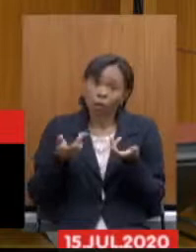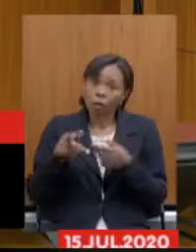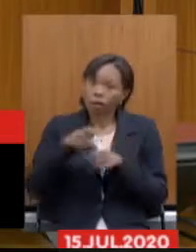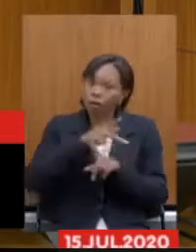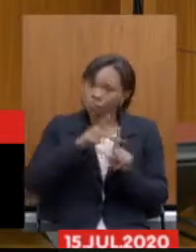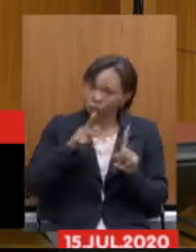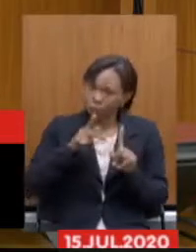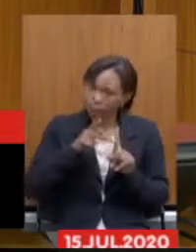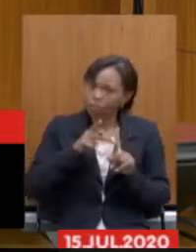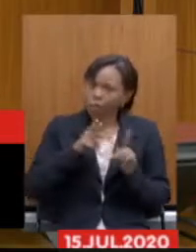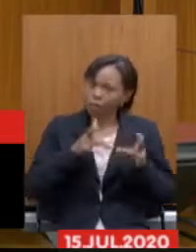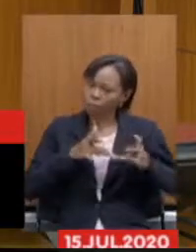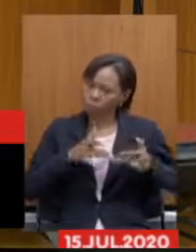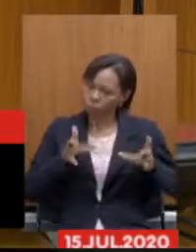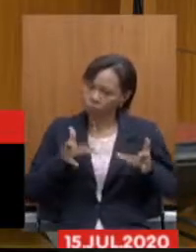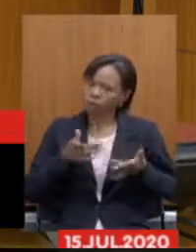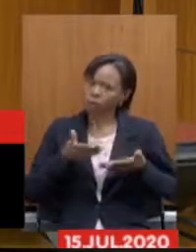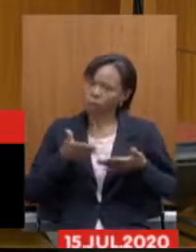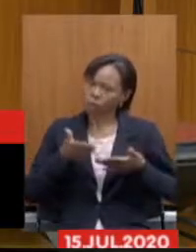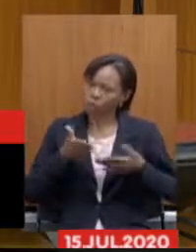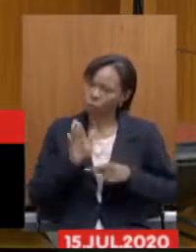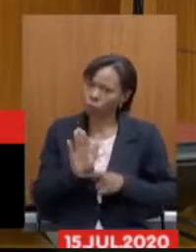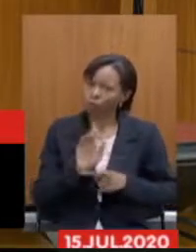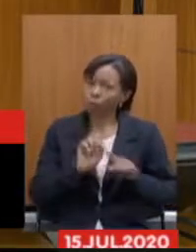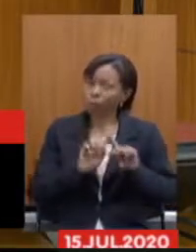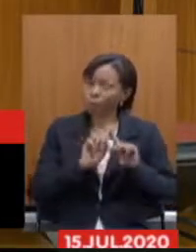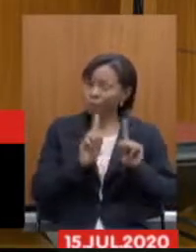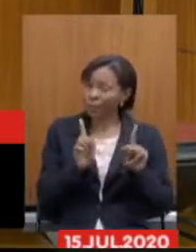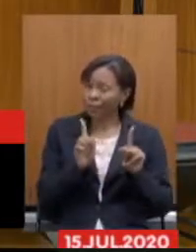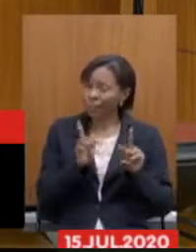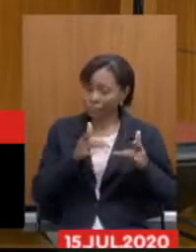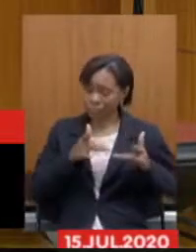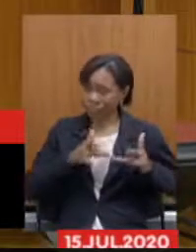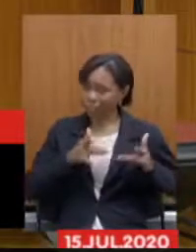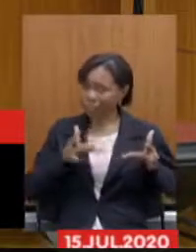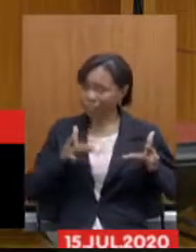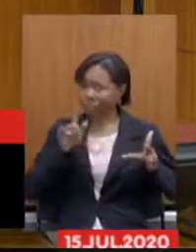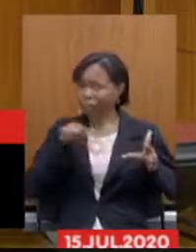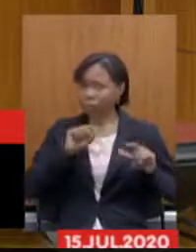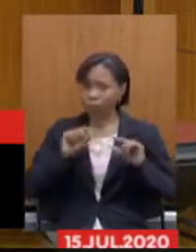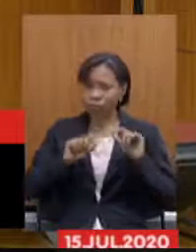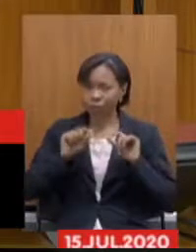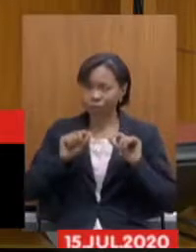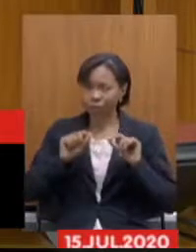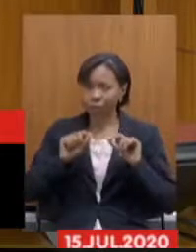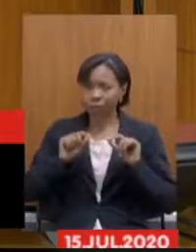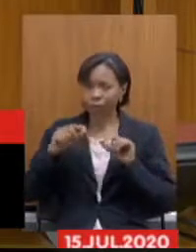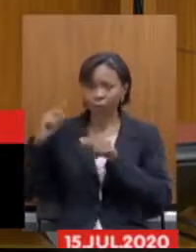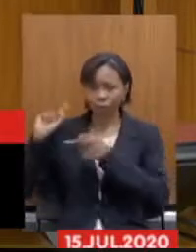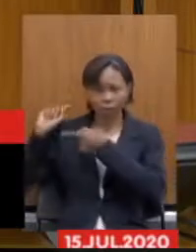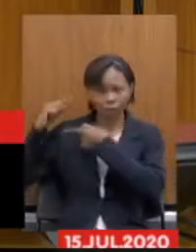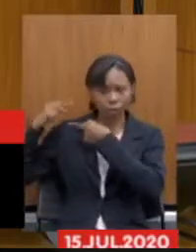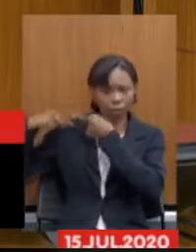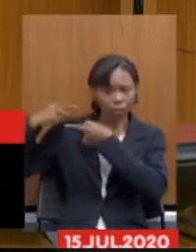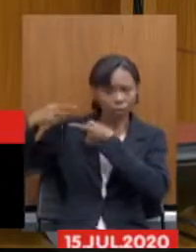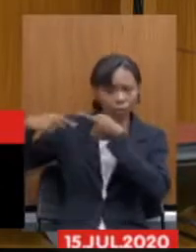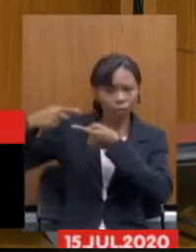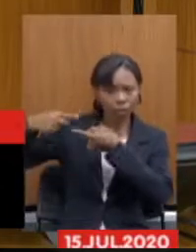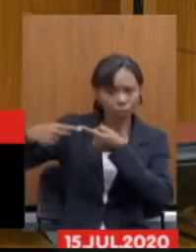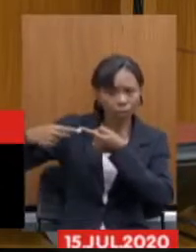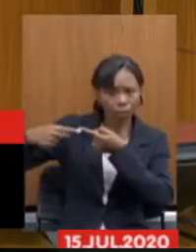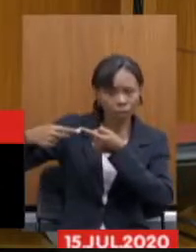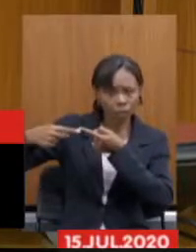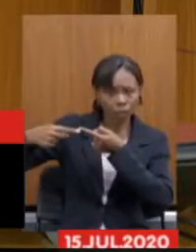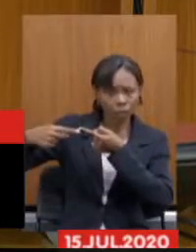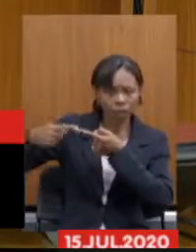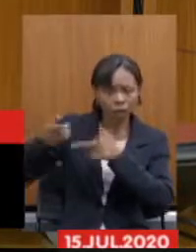isso é algo indiscutível, mas a ideia de solidariedade é justamente essa, uma geração contribui para a outra. A partir do momento em que o servidor sai